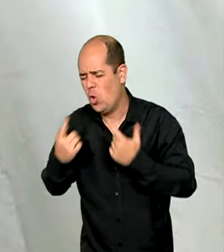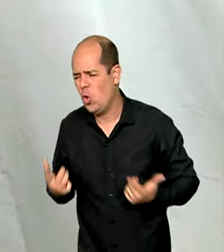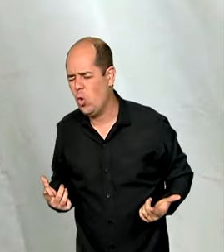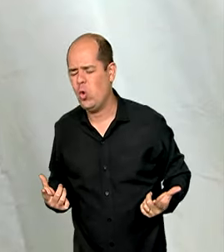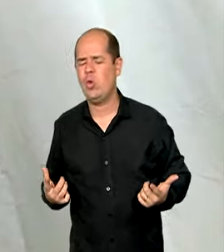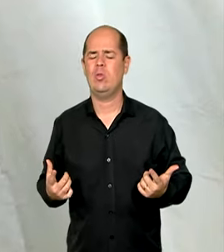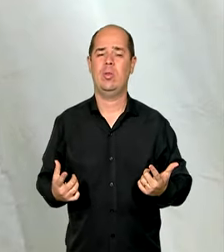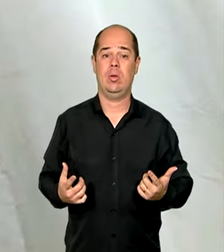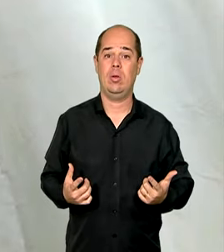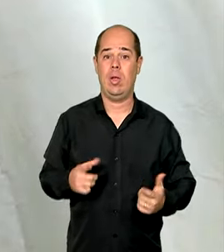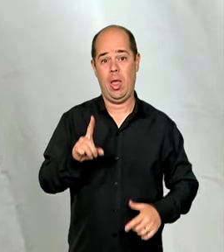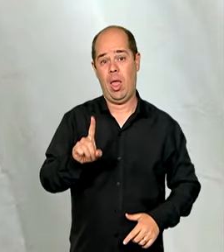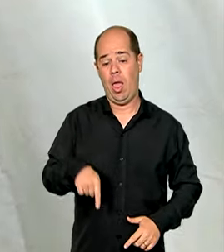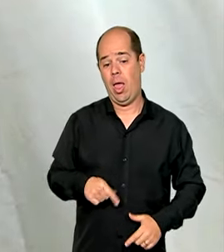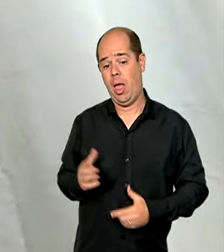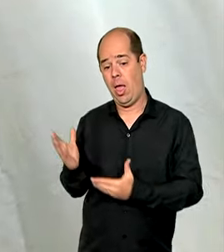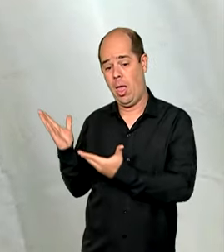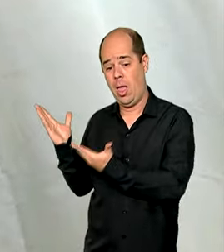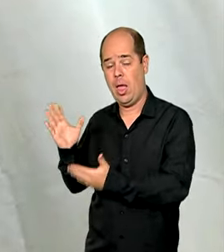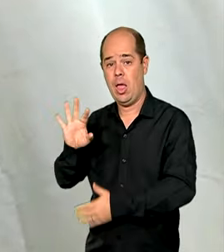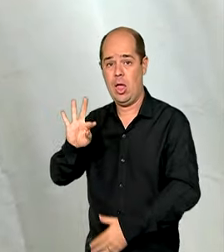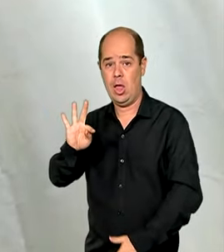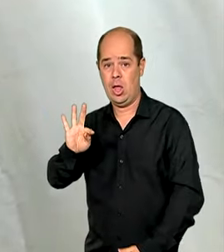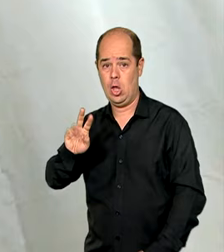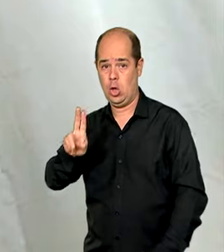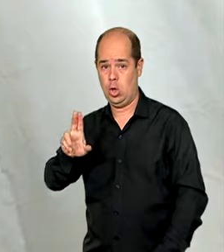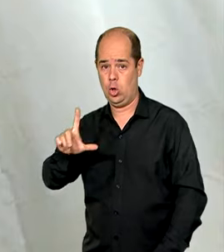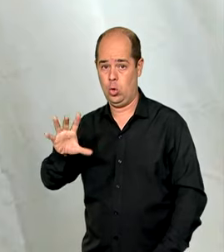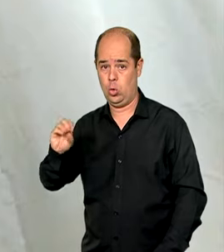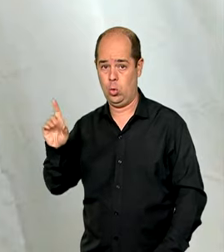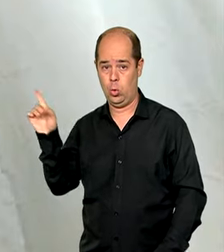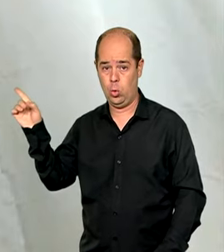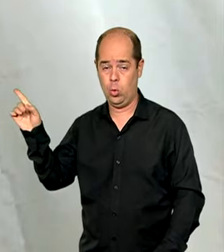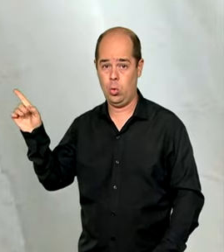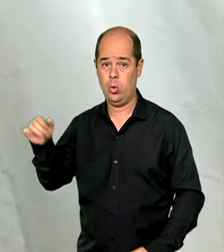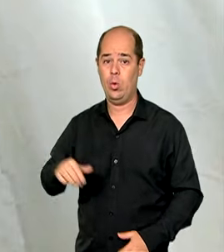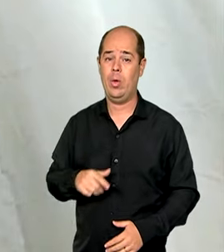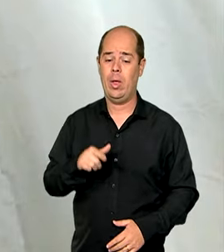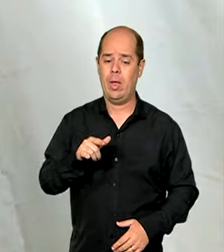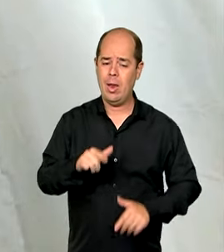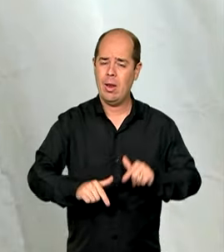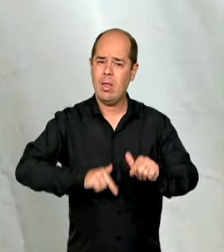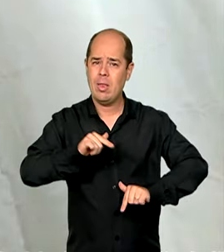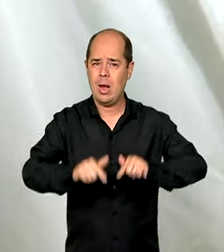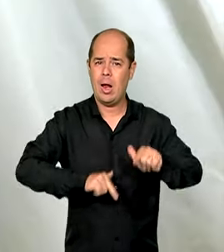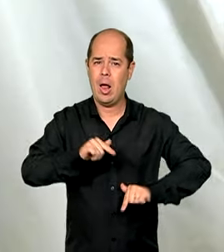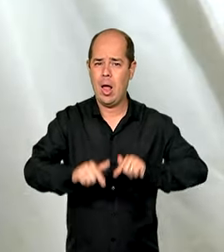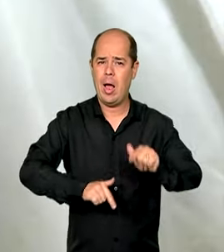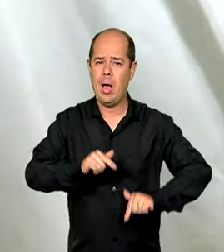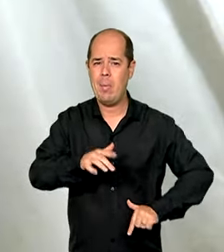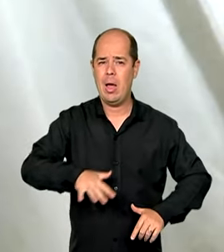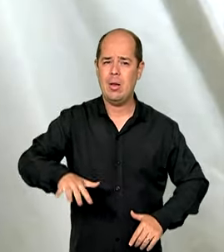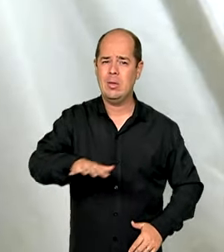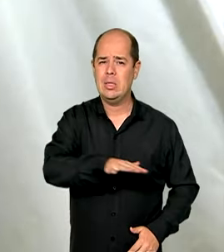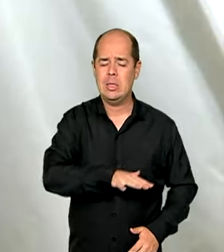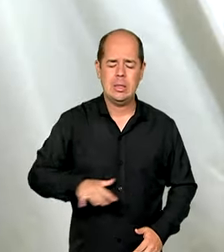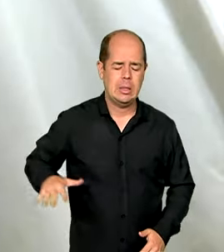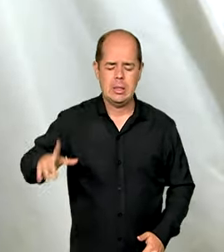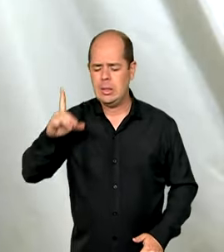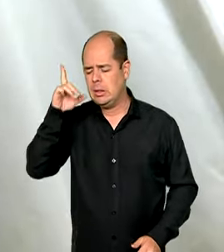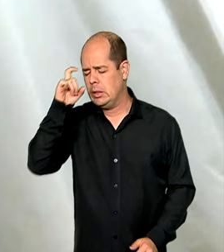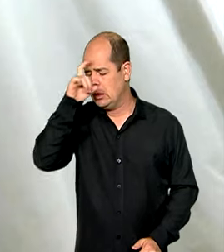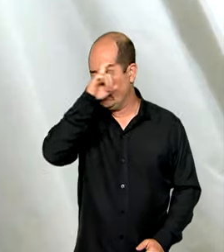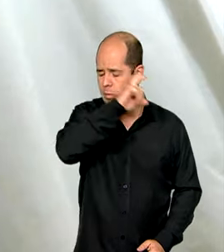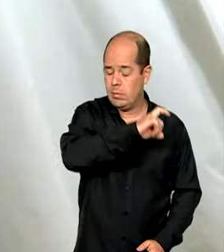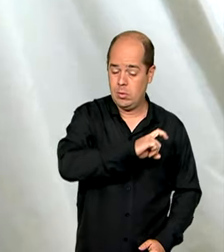sintomas que Túlio sentiu após dois anos de trabalho em condições insalubres. No começo, eu